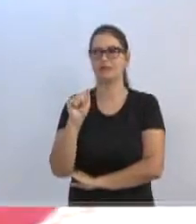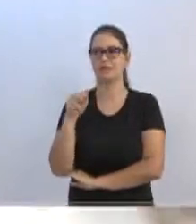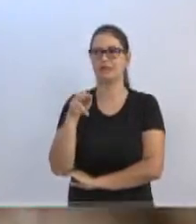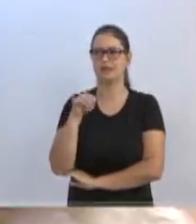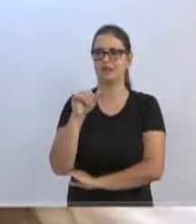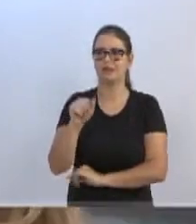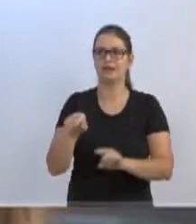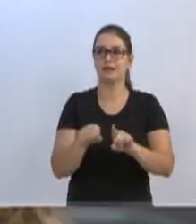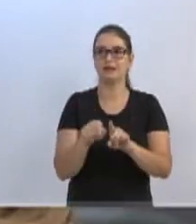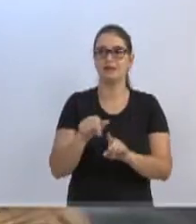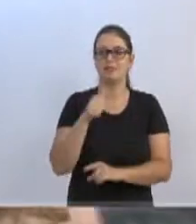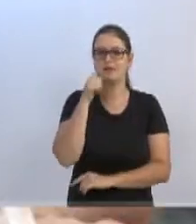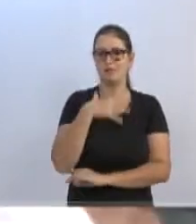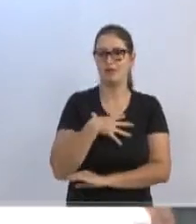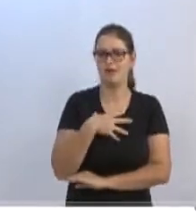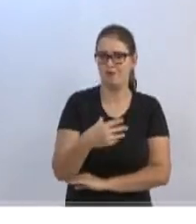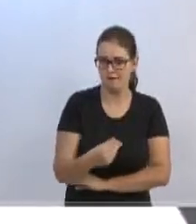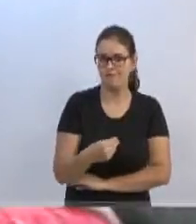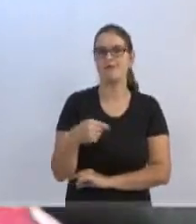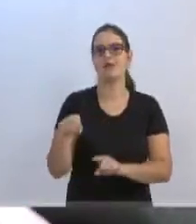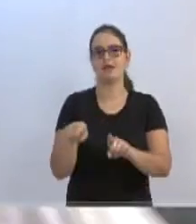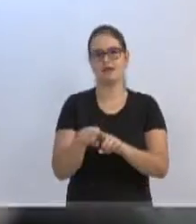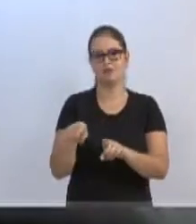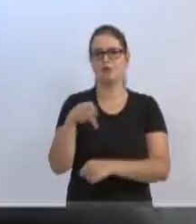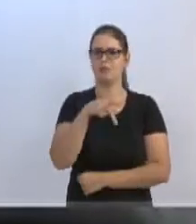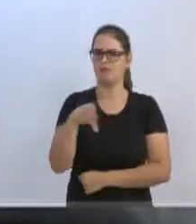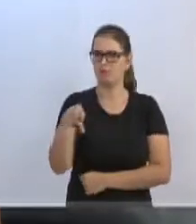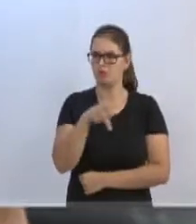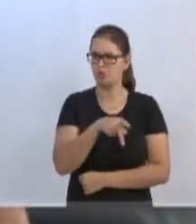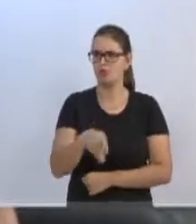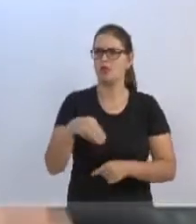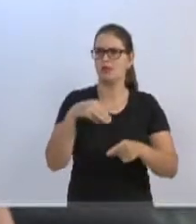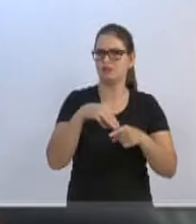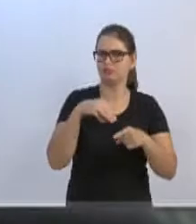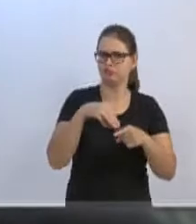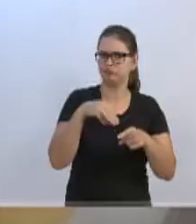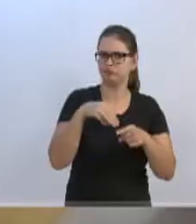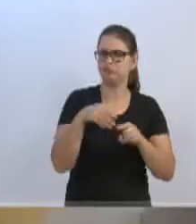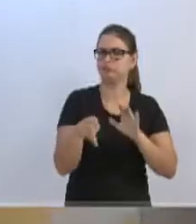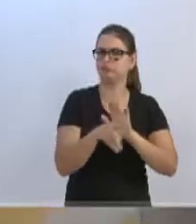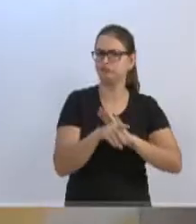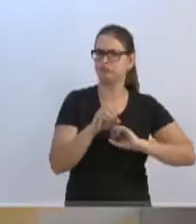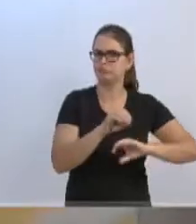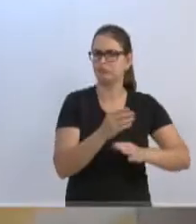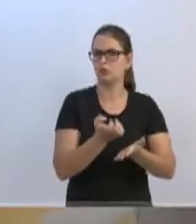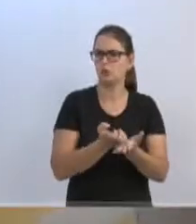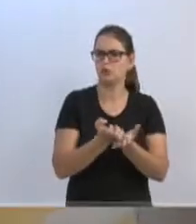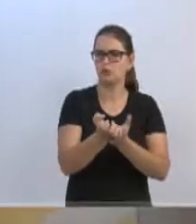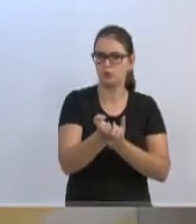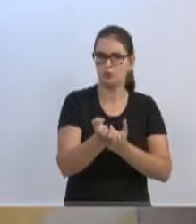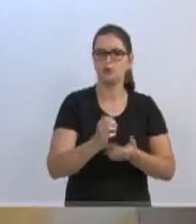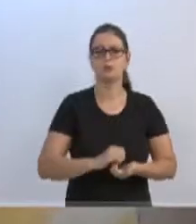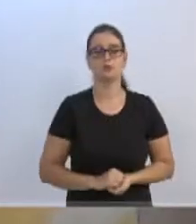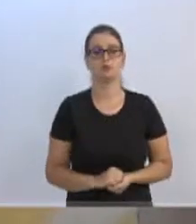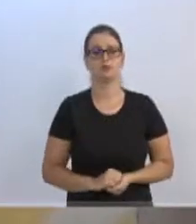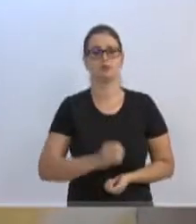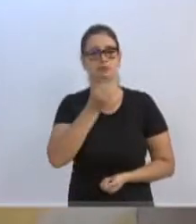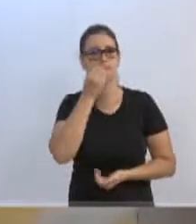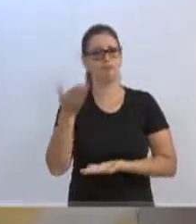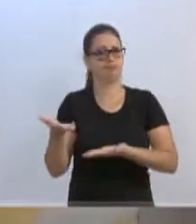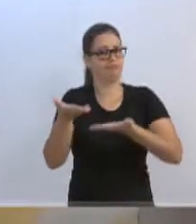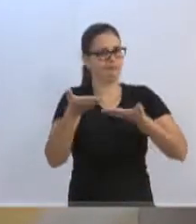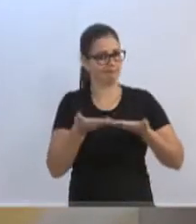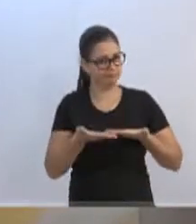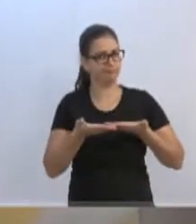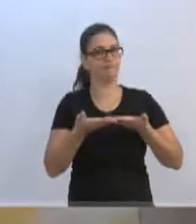a minha filha Natana, professora da Rede Pública, Municipal de Ensino, concursada, seja bem-vinda a esta